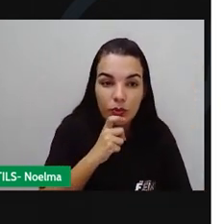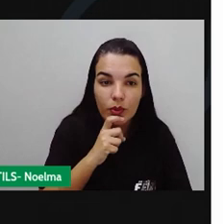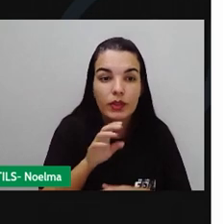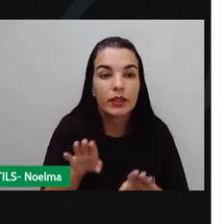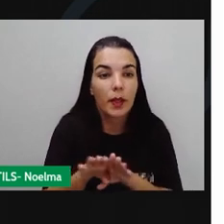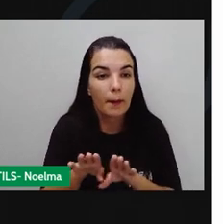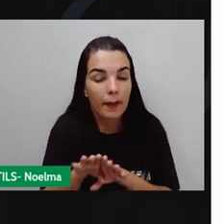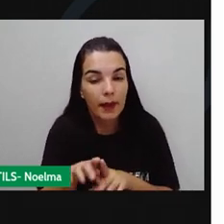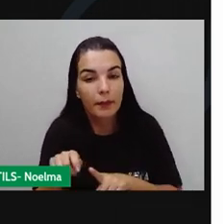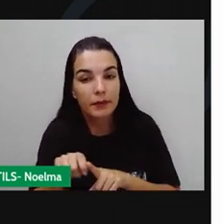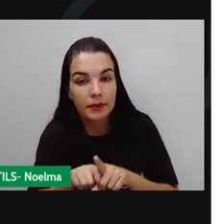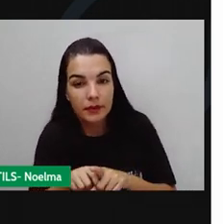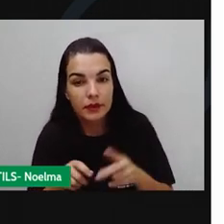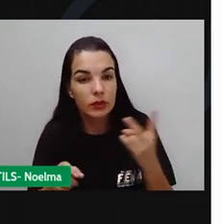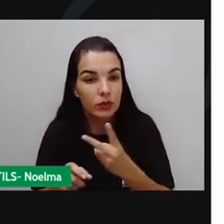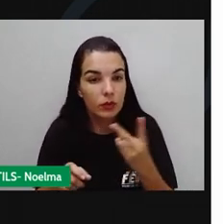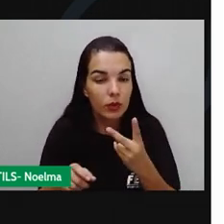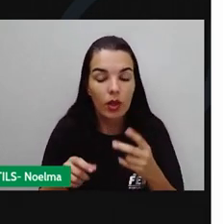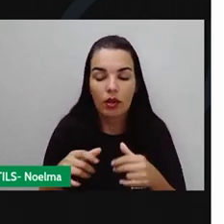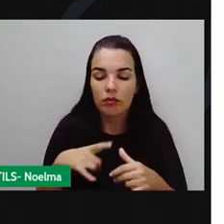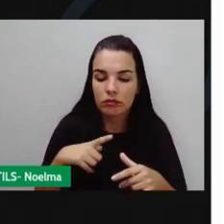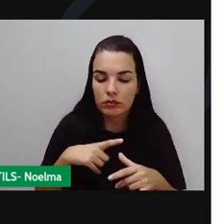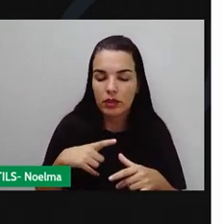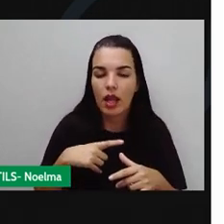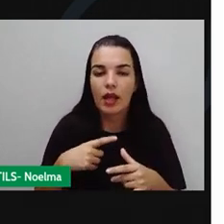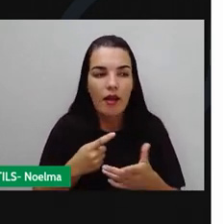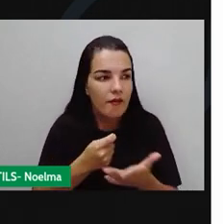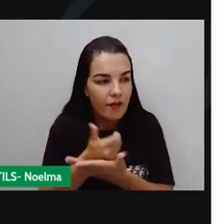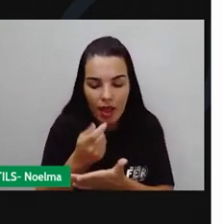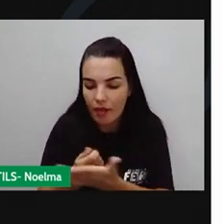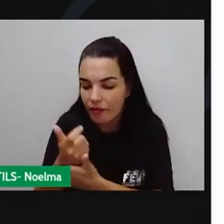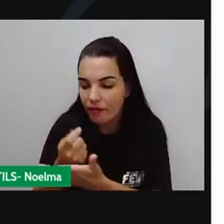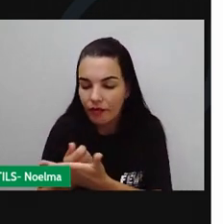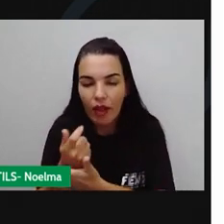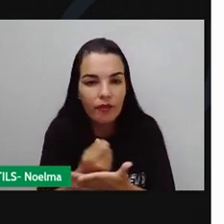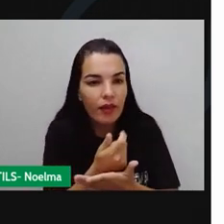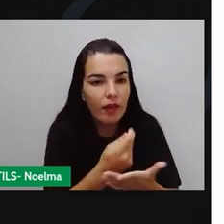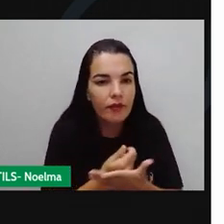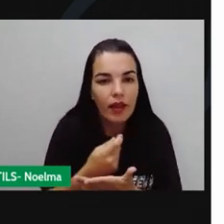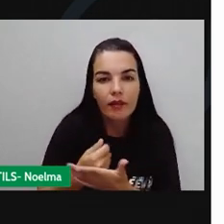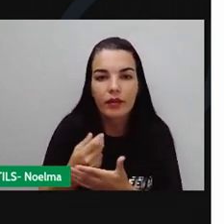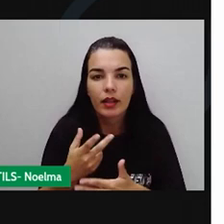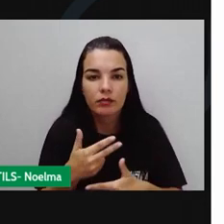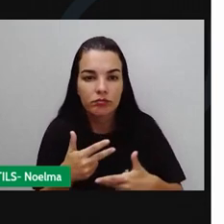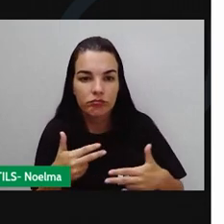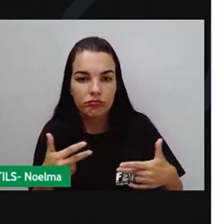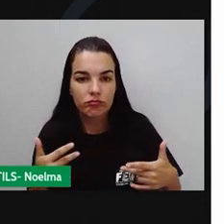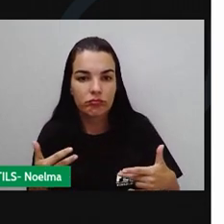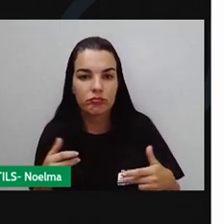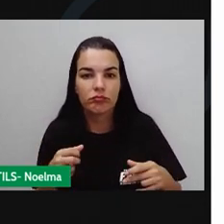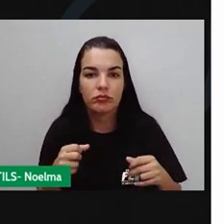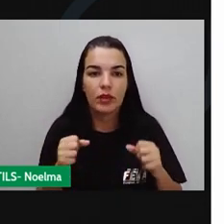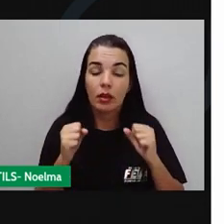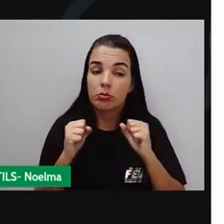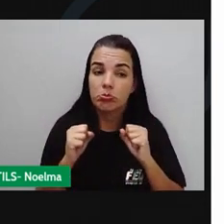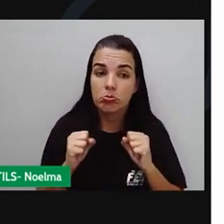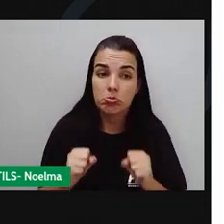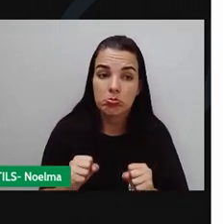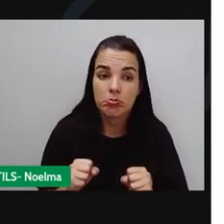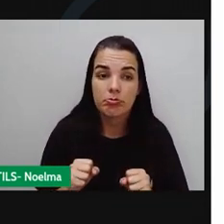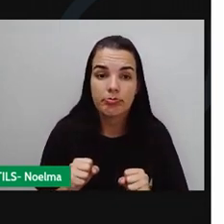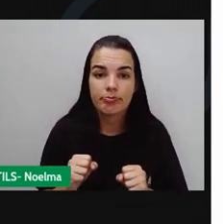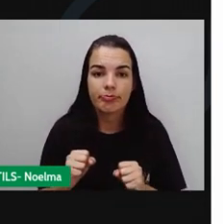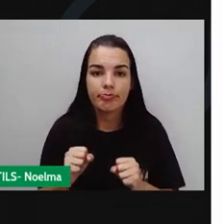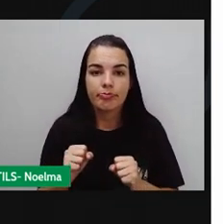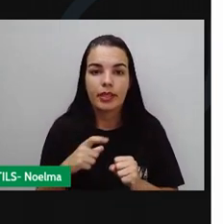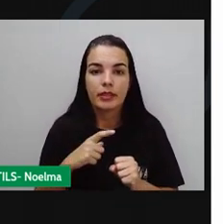aumenta muito a demanda também nos mercados, no comércio, a venda desse tipo de artefatos. E